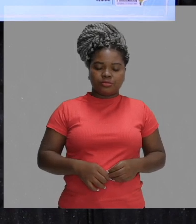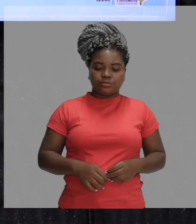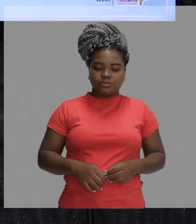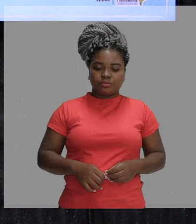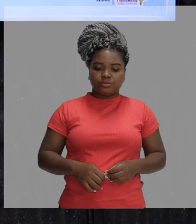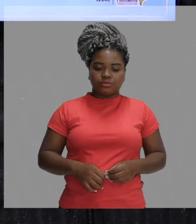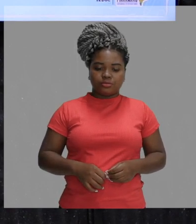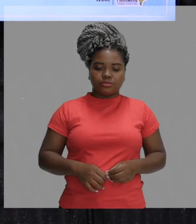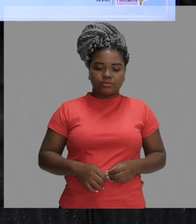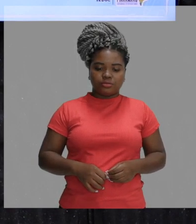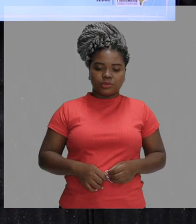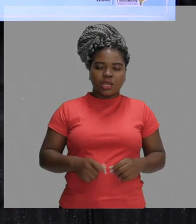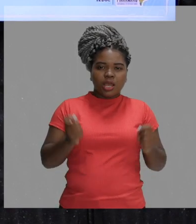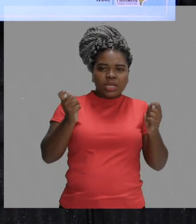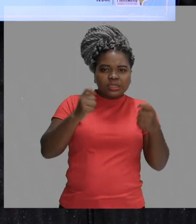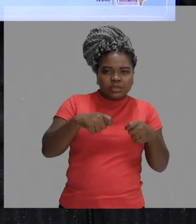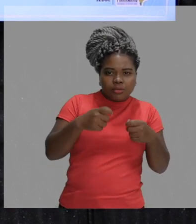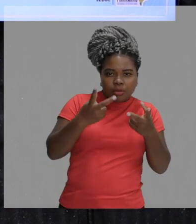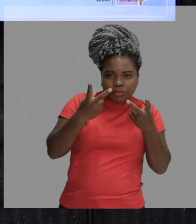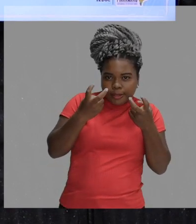Se você consegue ver